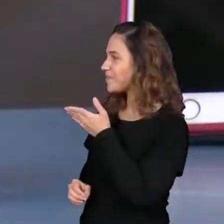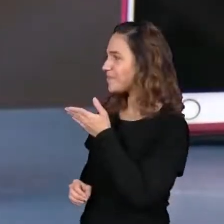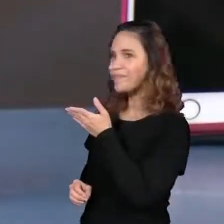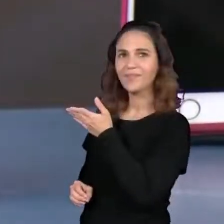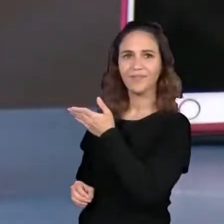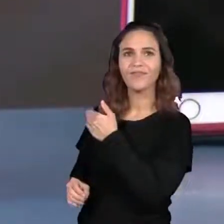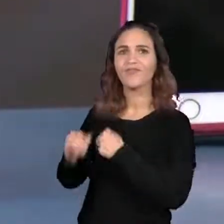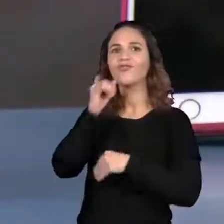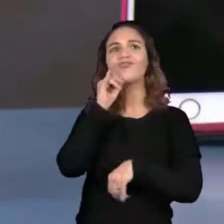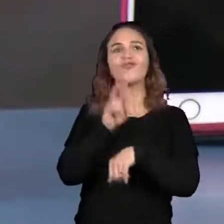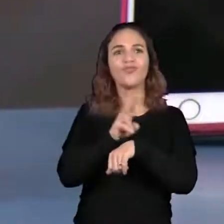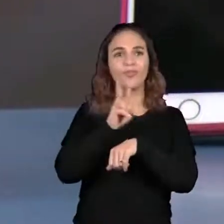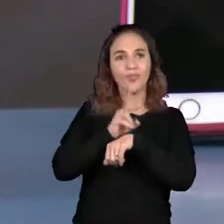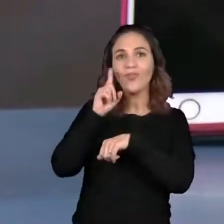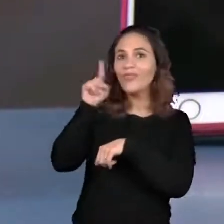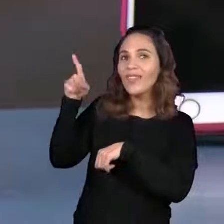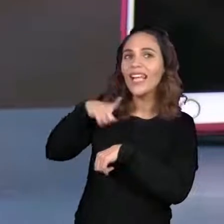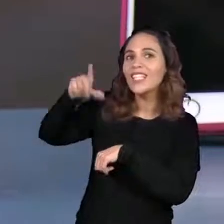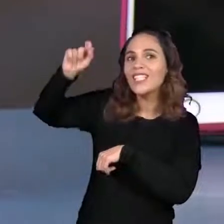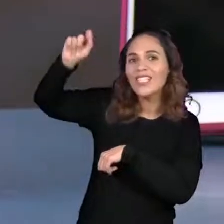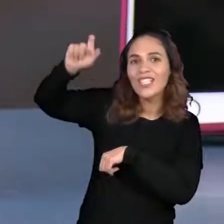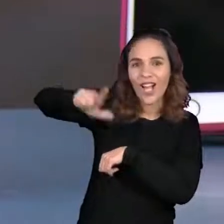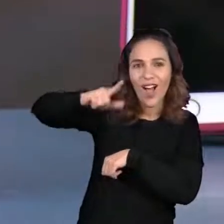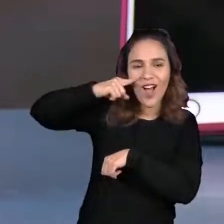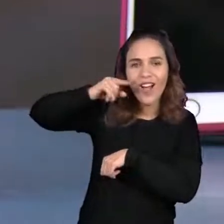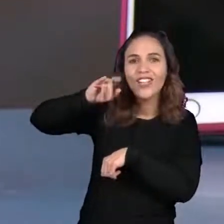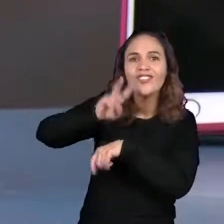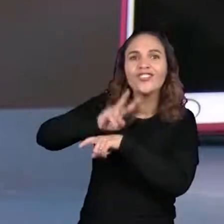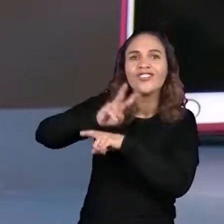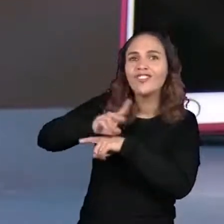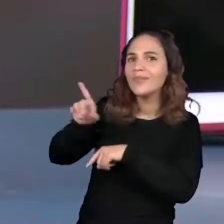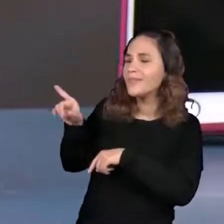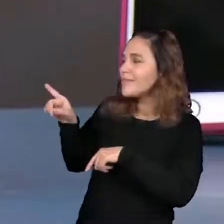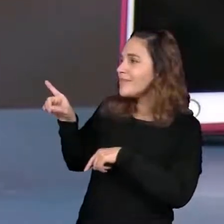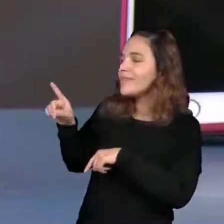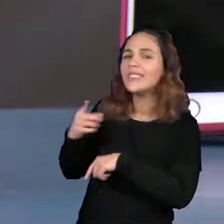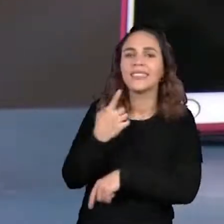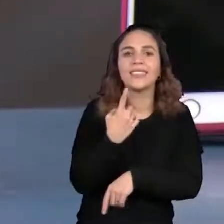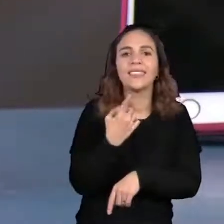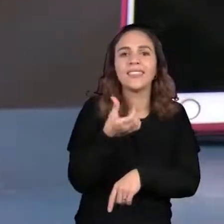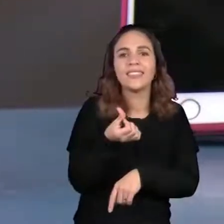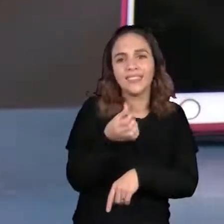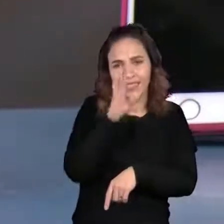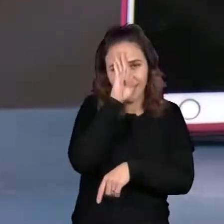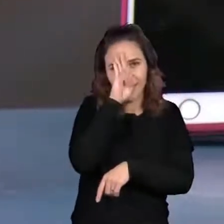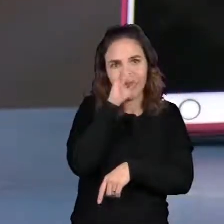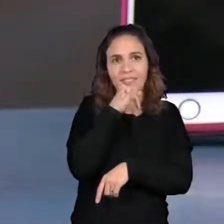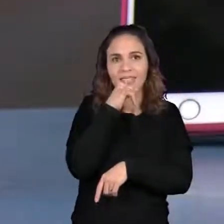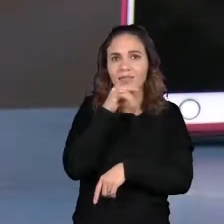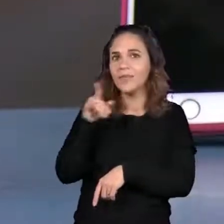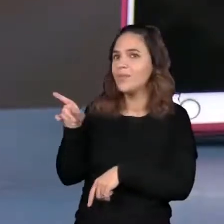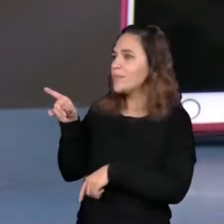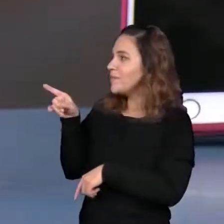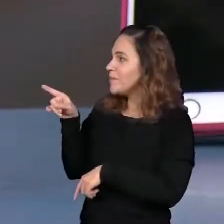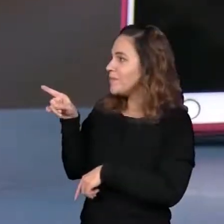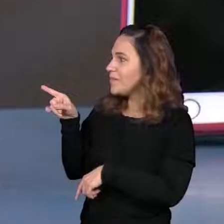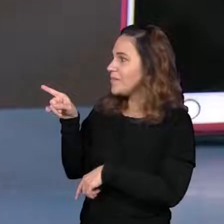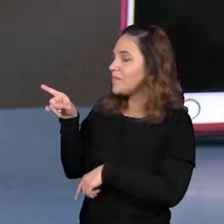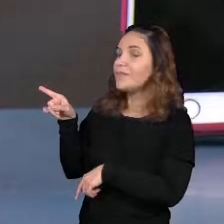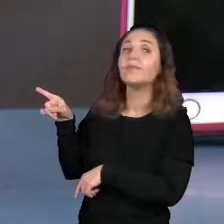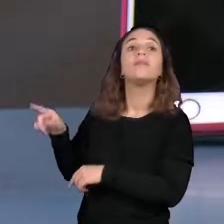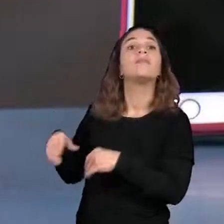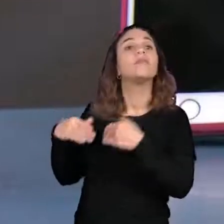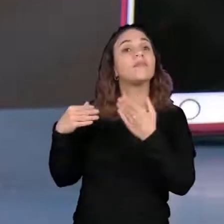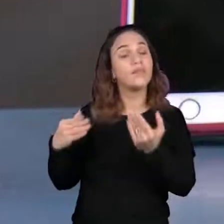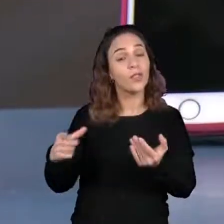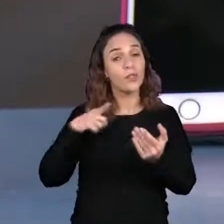conta que é o sol, ó, ó lá. Batendo aí na projeção das 16 horas, por exemplo. Então, quando a sombra estiver